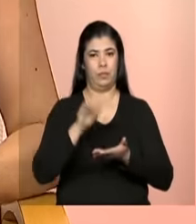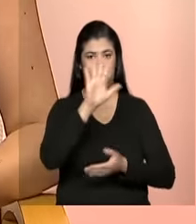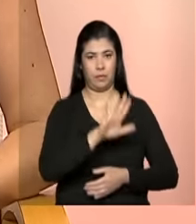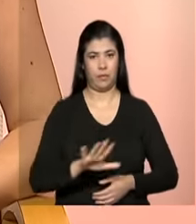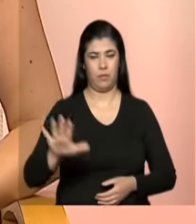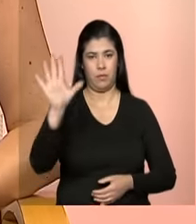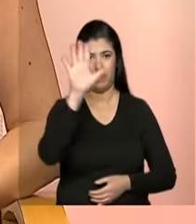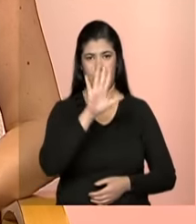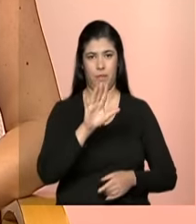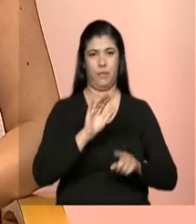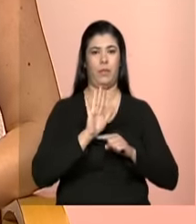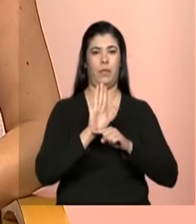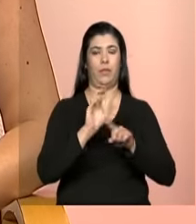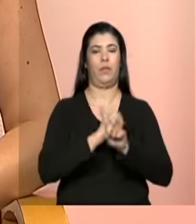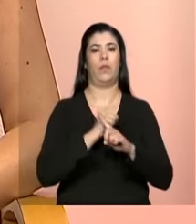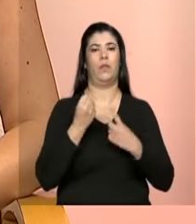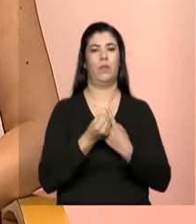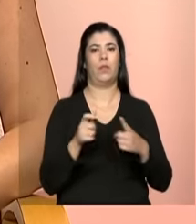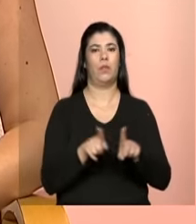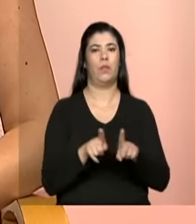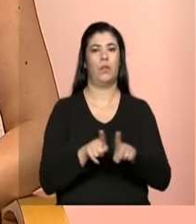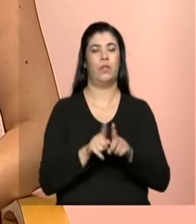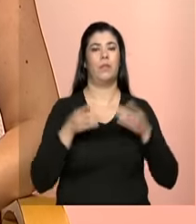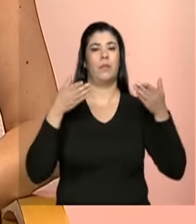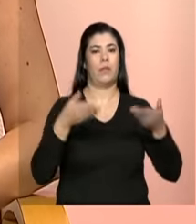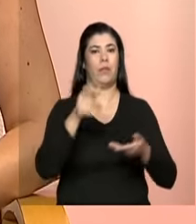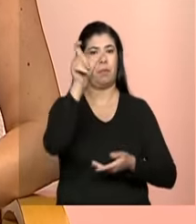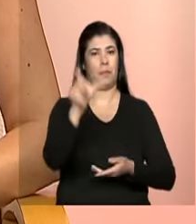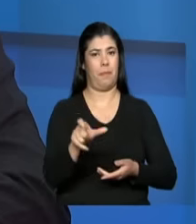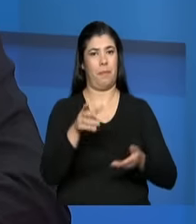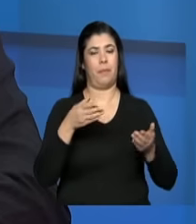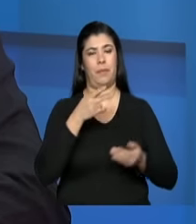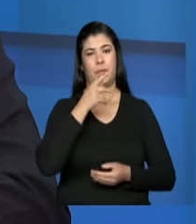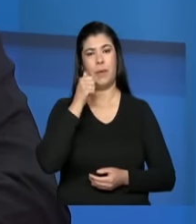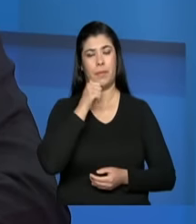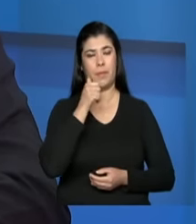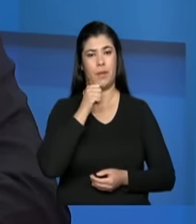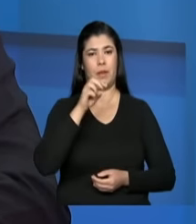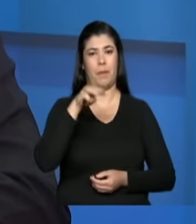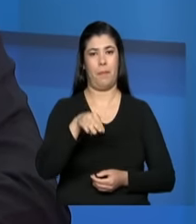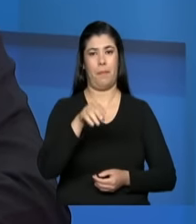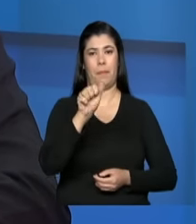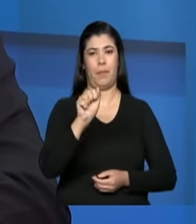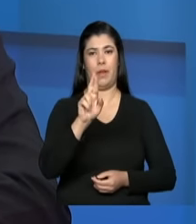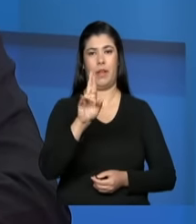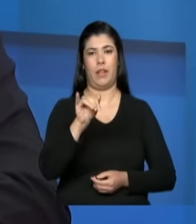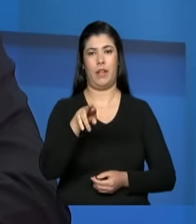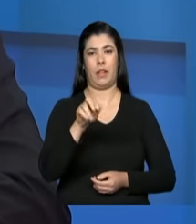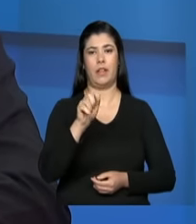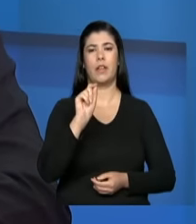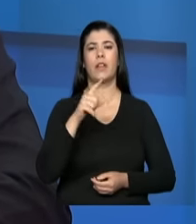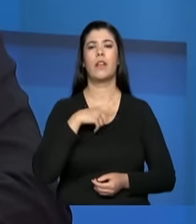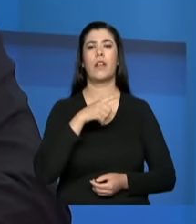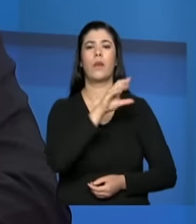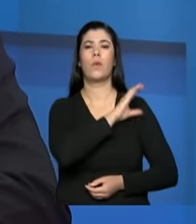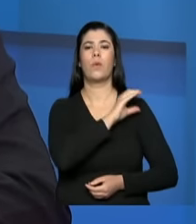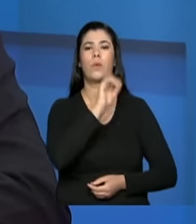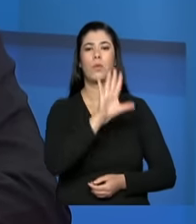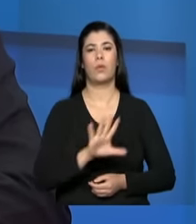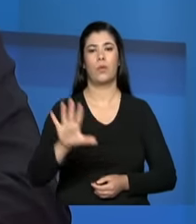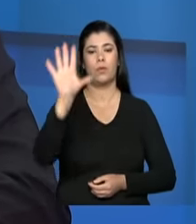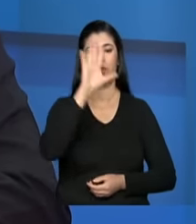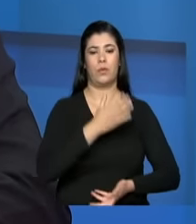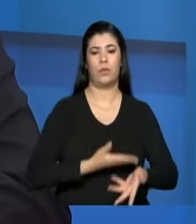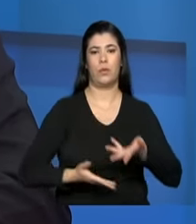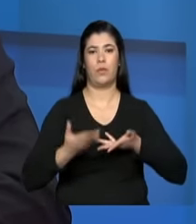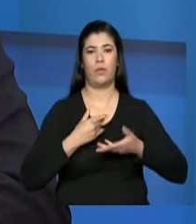Assistência Social e contamos com a presença aqui de Mariana de Souza Machado Neres, coordenadora geral de serviços